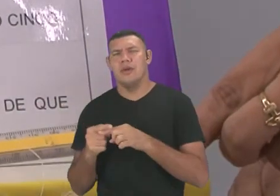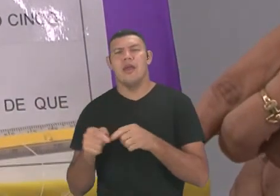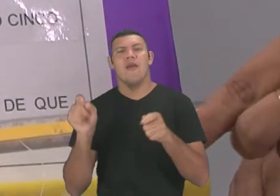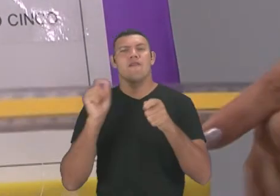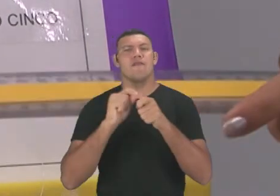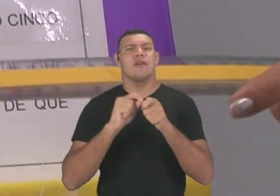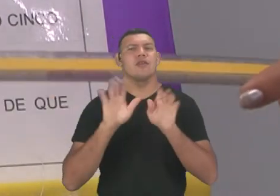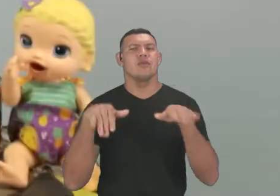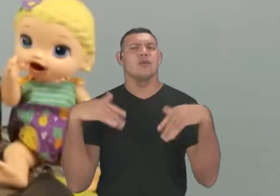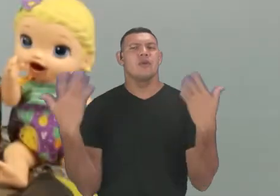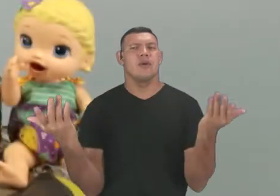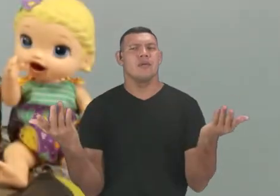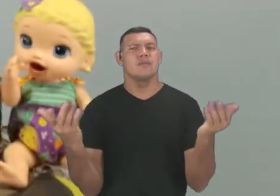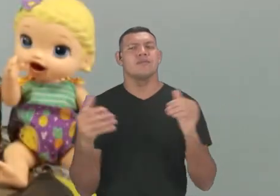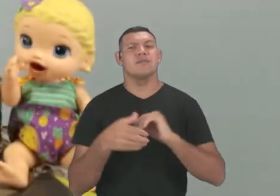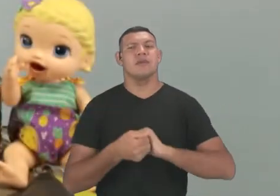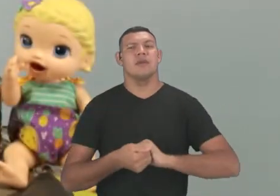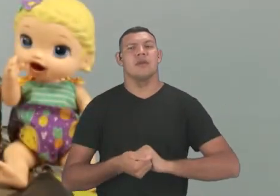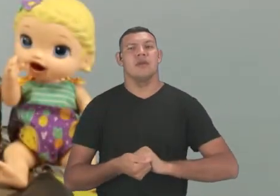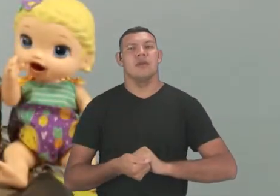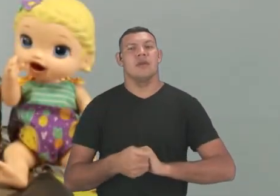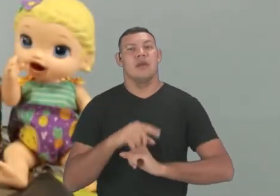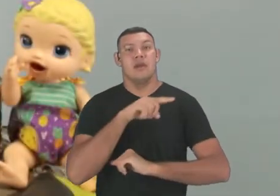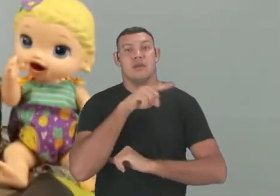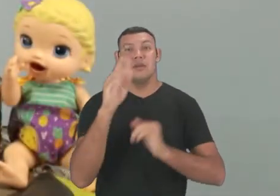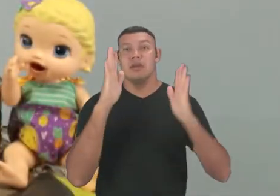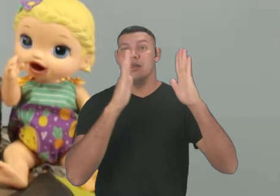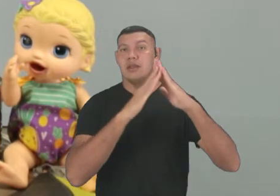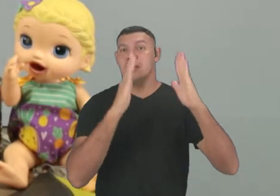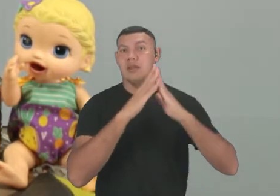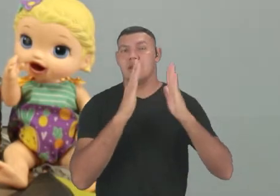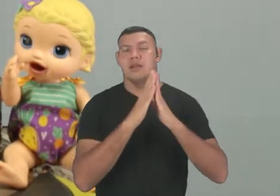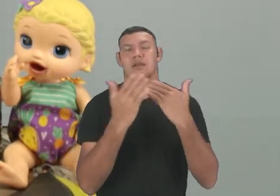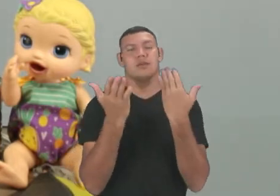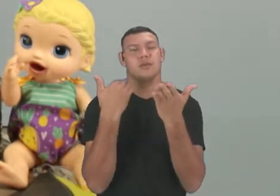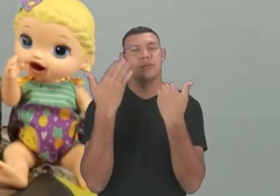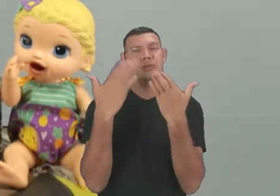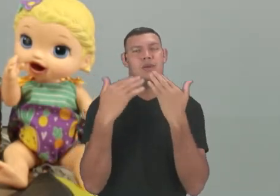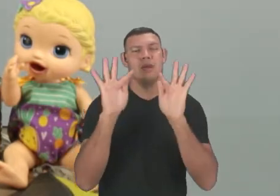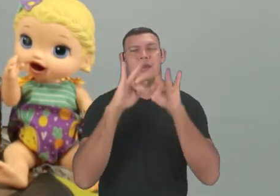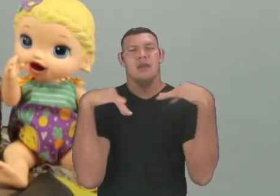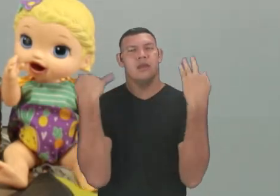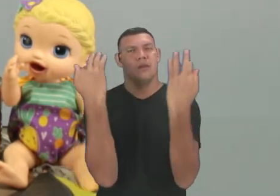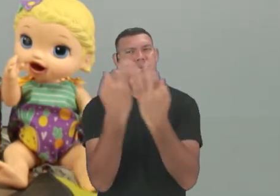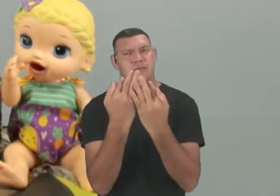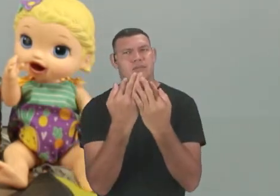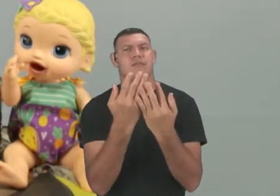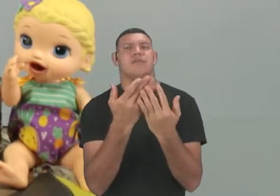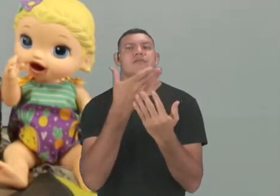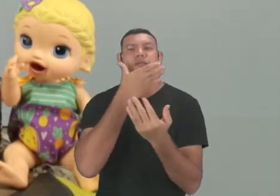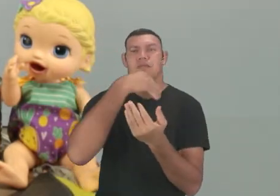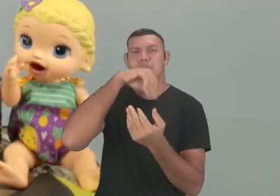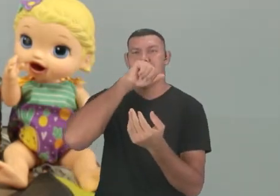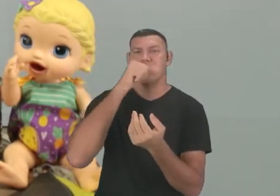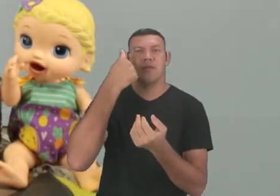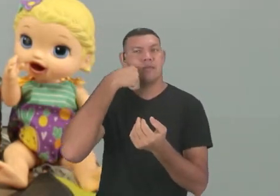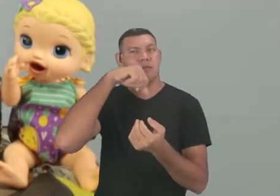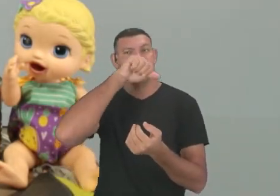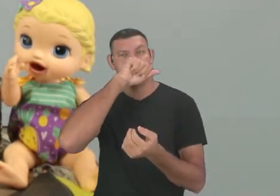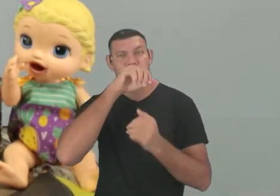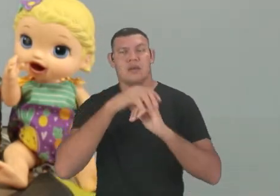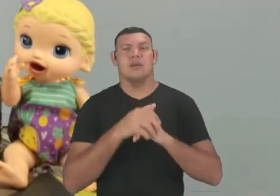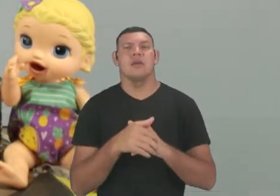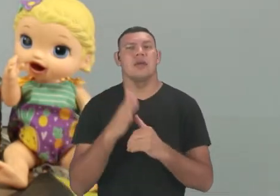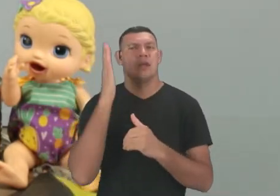fabricados? Muito bem. Você pode estar em casa conversando com a sua família, com os seus pais e saber dele